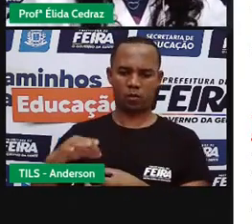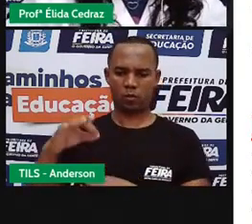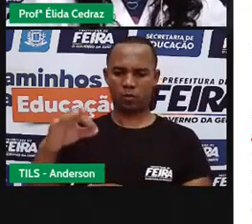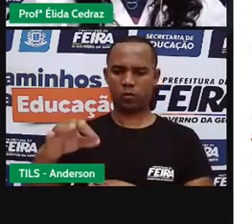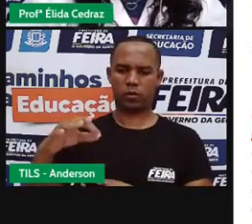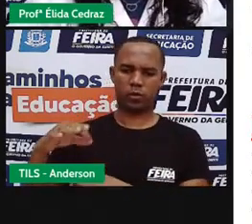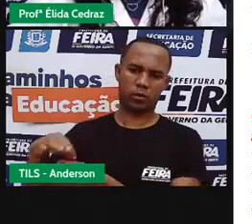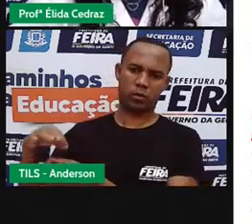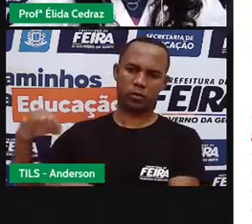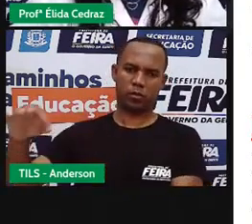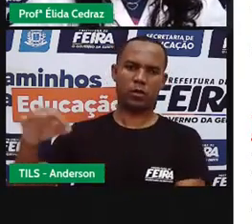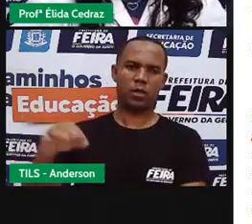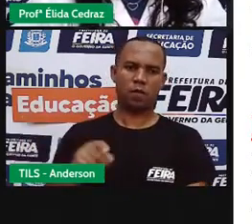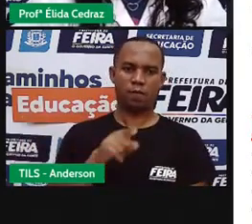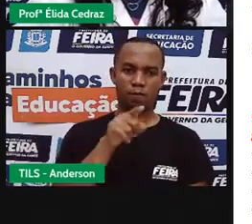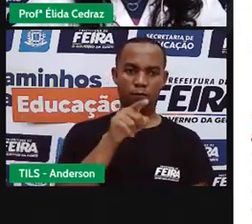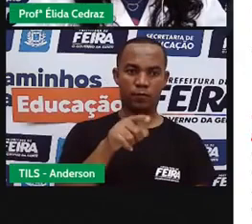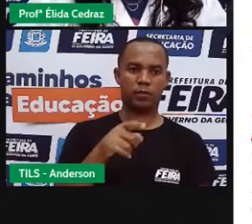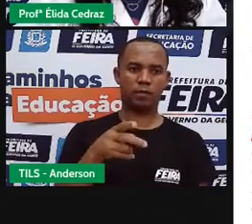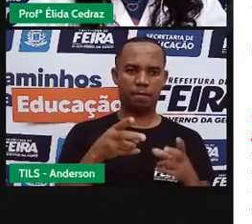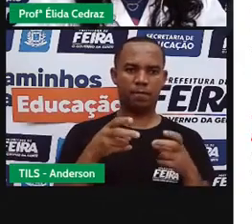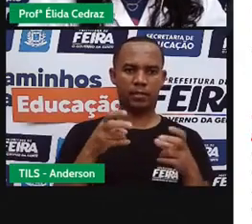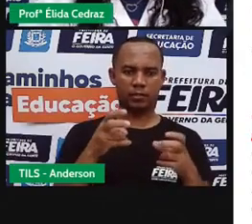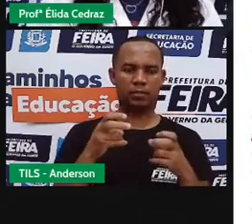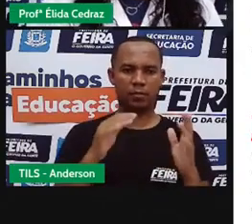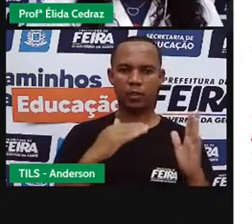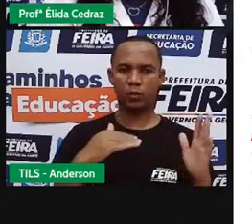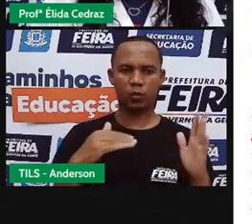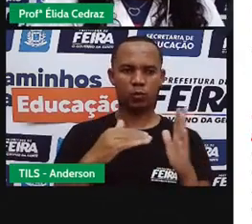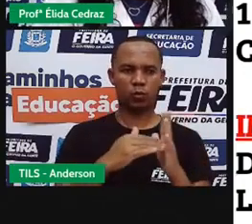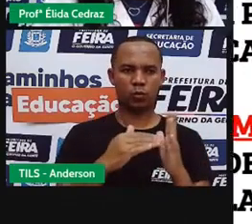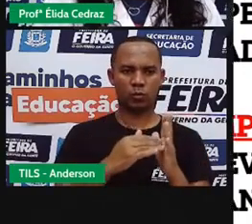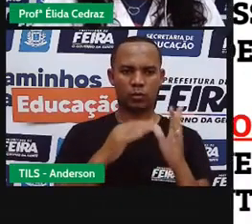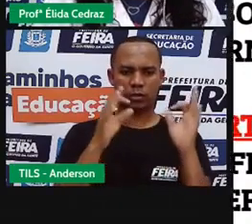E você vai observar tudo direitinho.